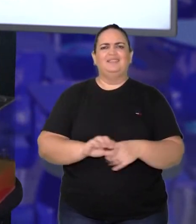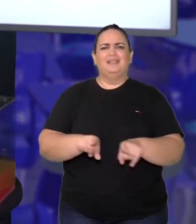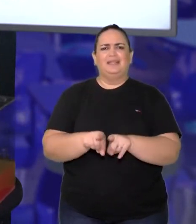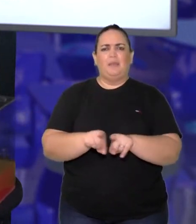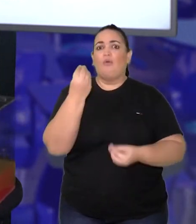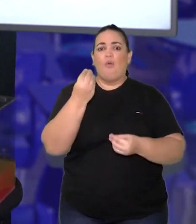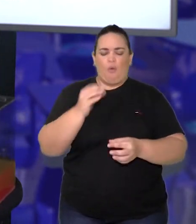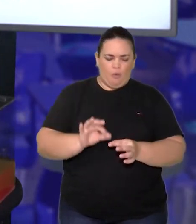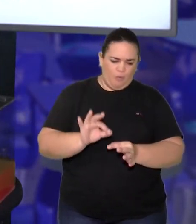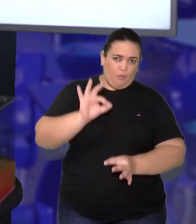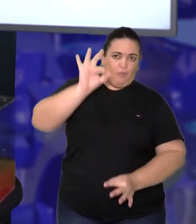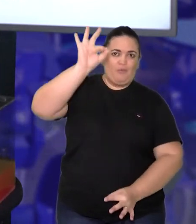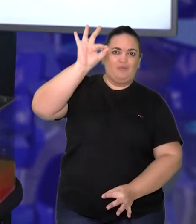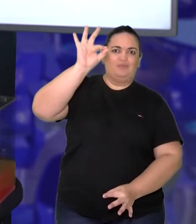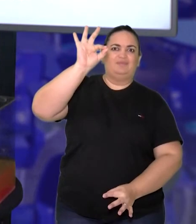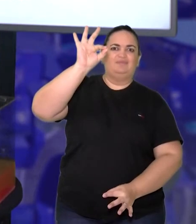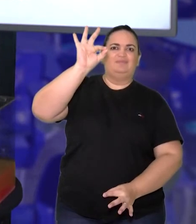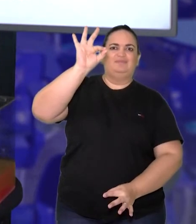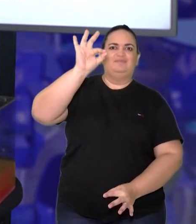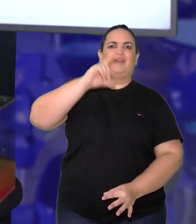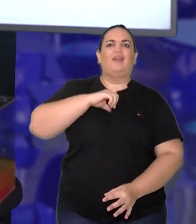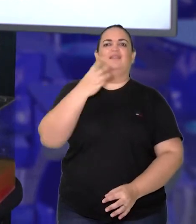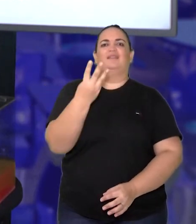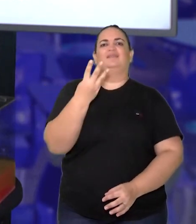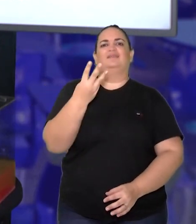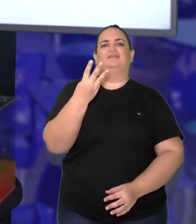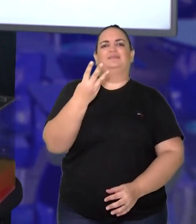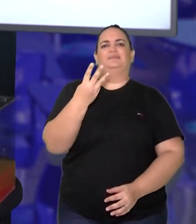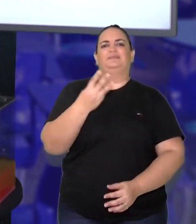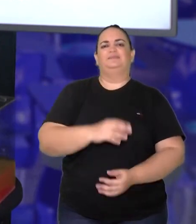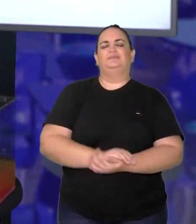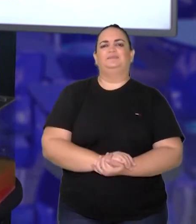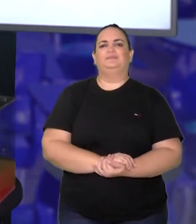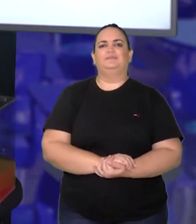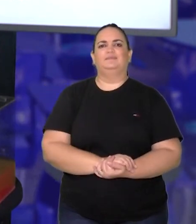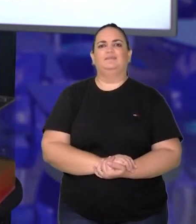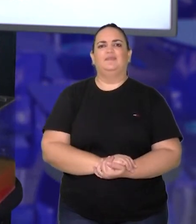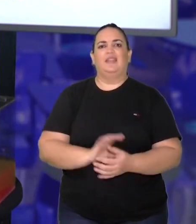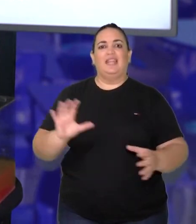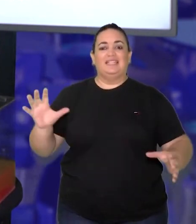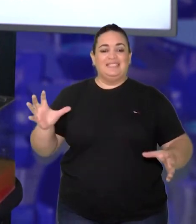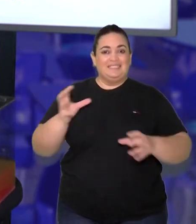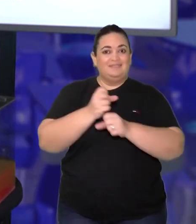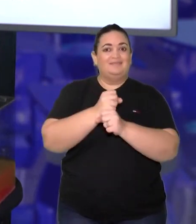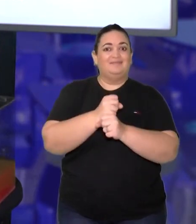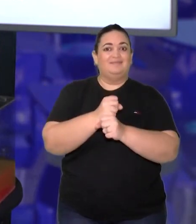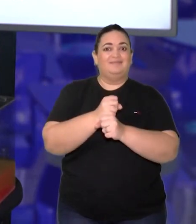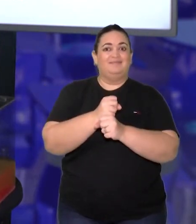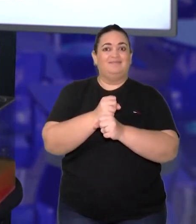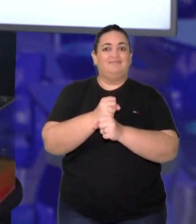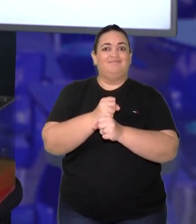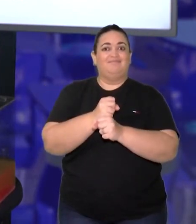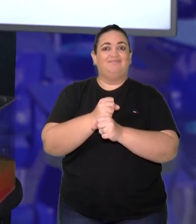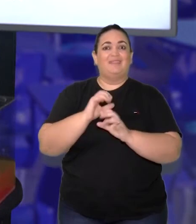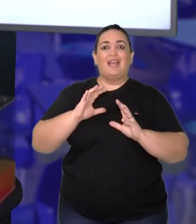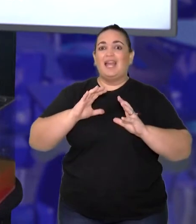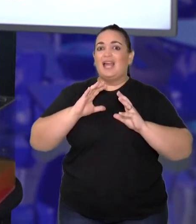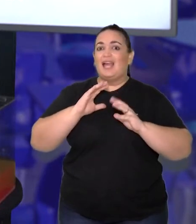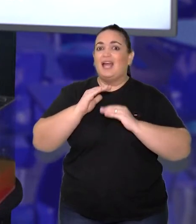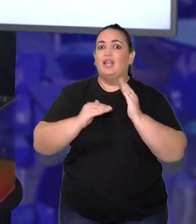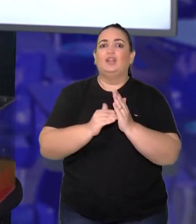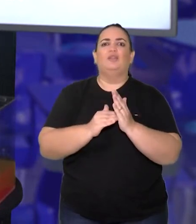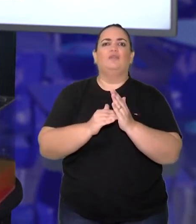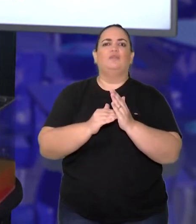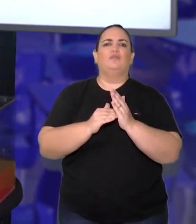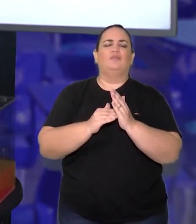ver a altura, nós temos, na verdade, três cubinhos, tá? Então, se for para fazer o somatório de quantos cubinhos já